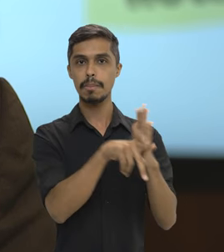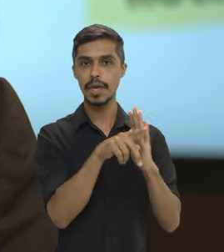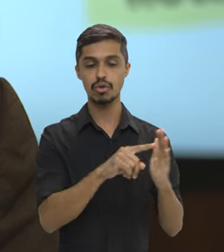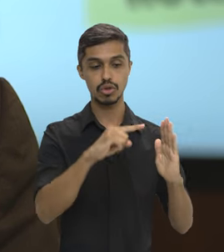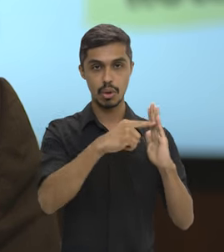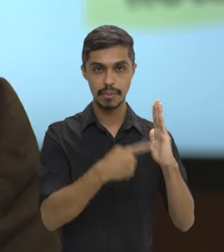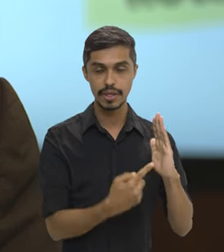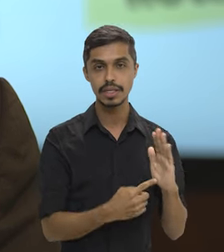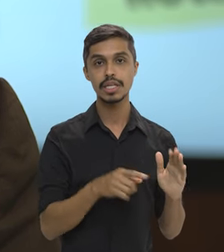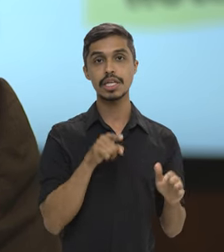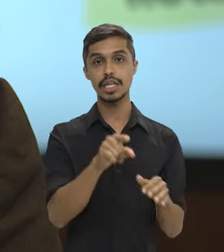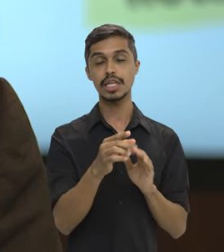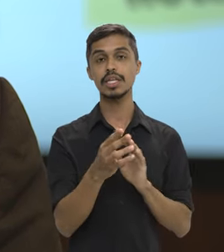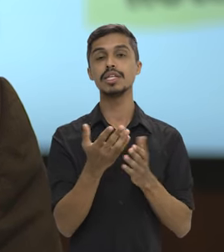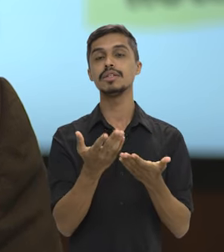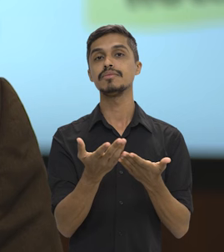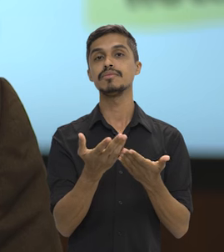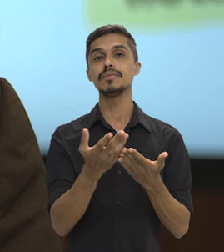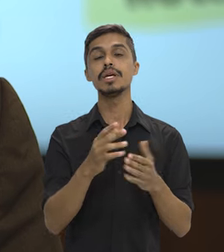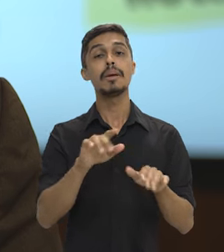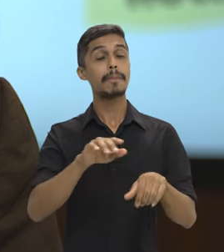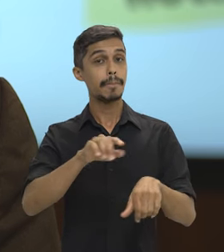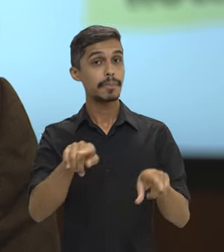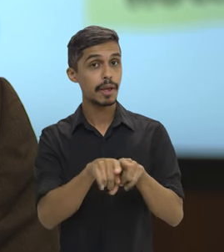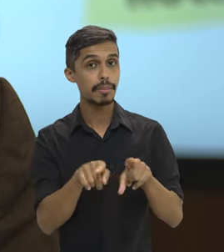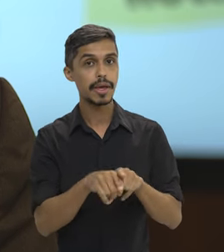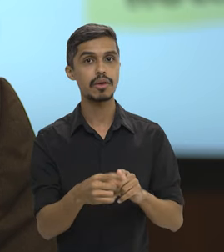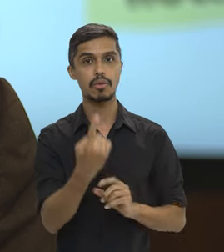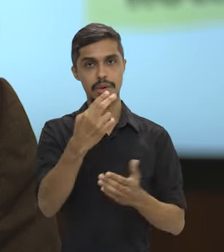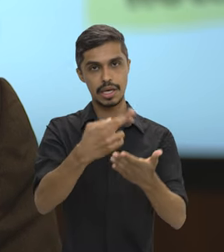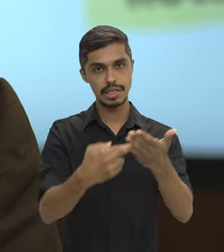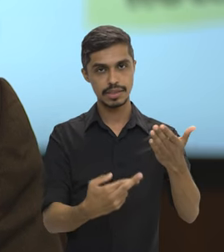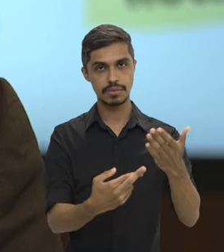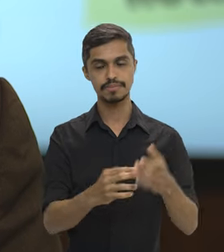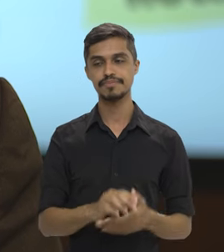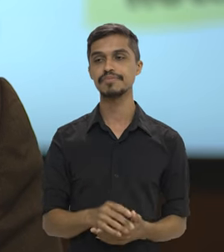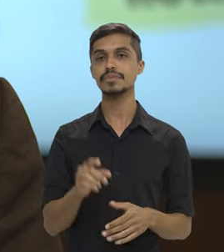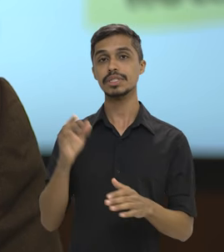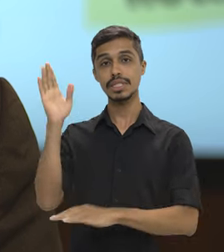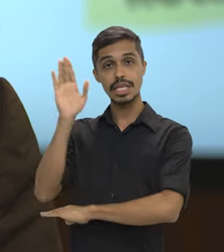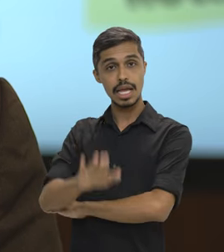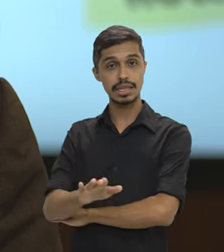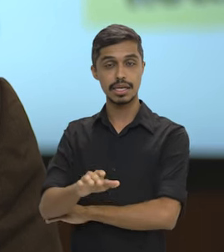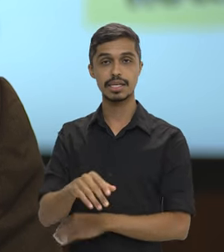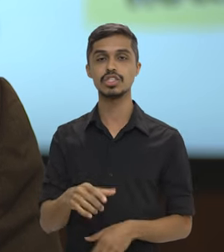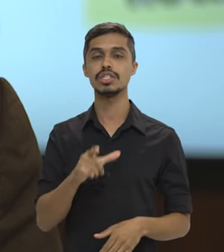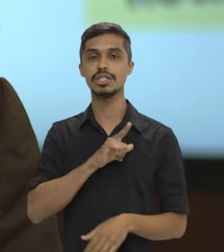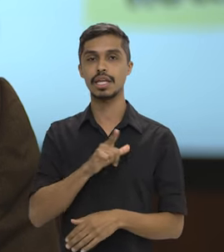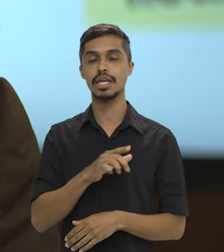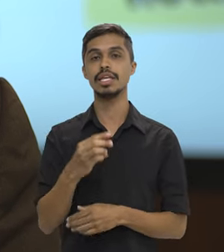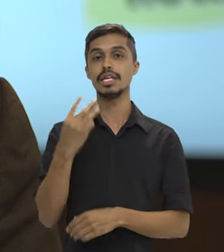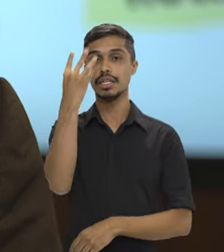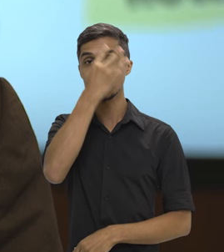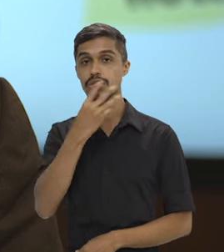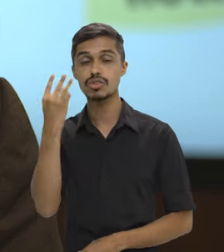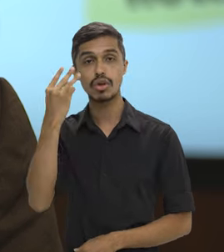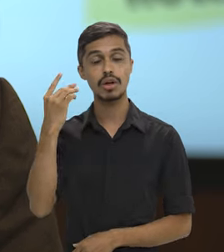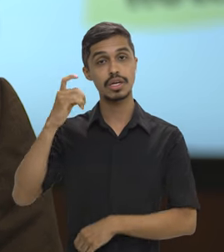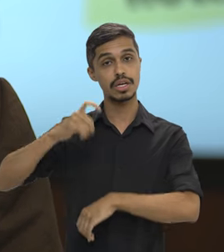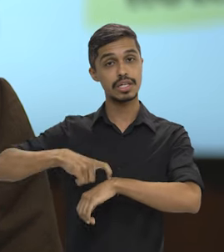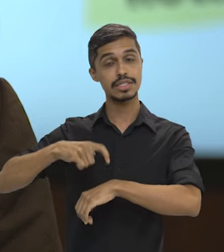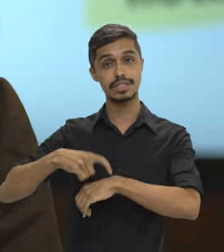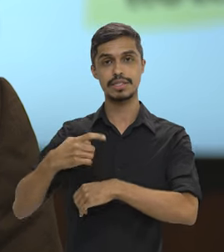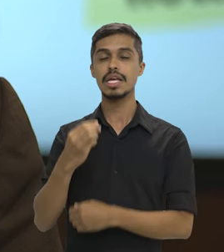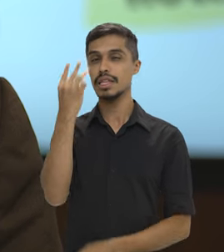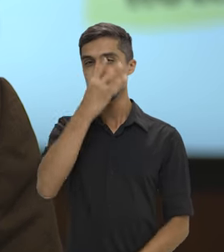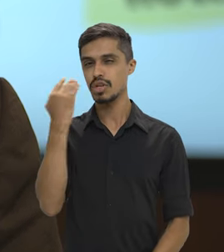questões objetivas e também uma redação. Pela tarde, nós temos três horas e meia de